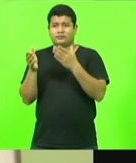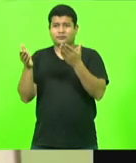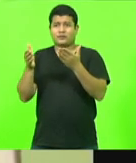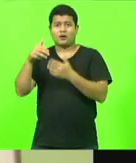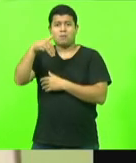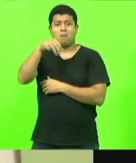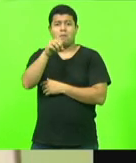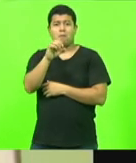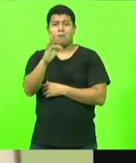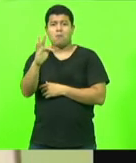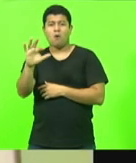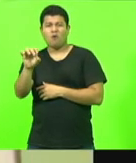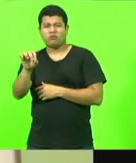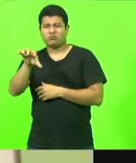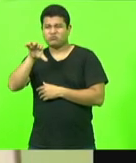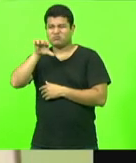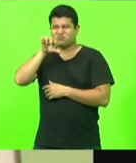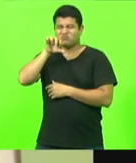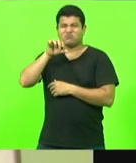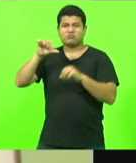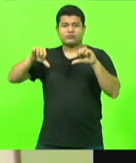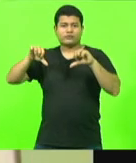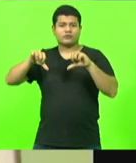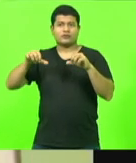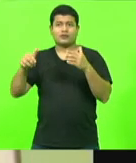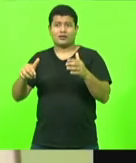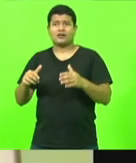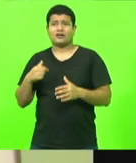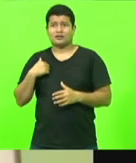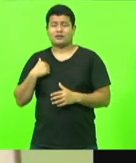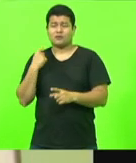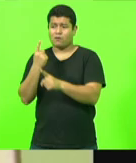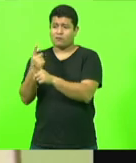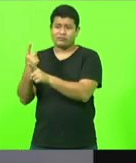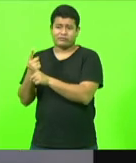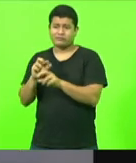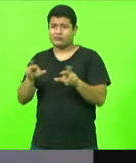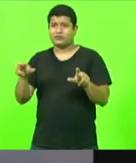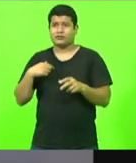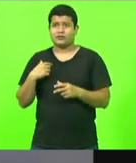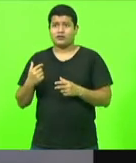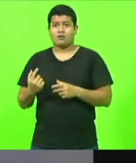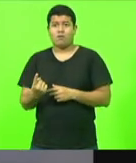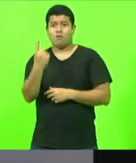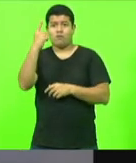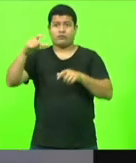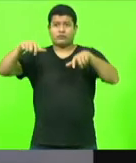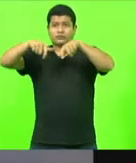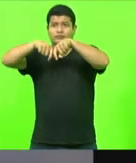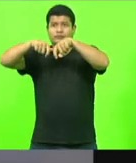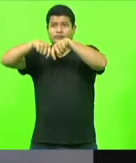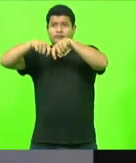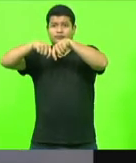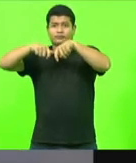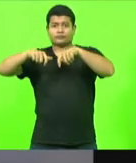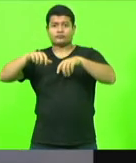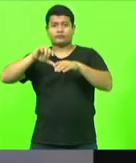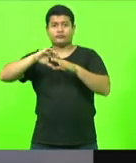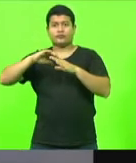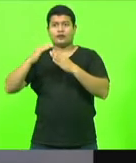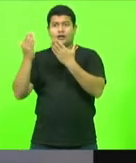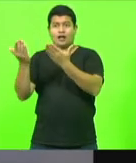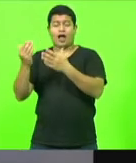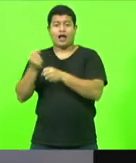eu perdi a contagem. Esse ginásio é o único ginásio da escola que está há dez anos assim,